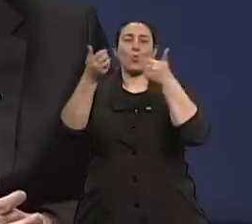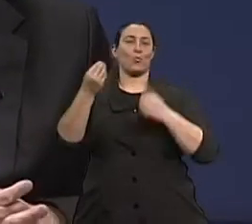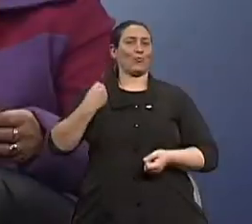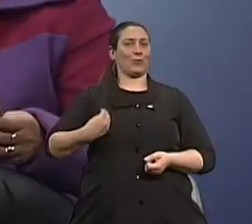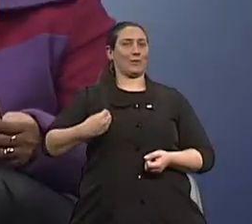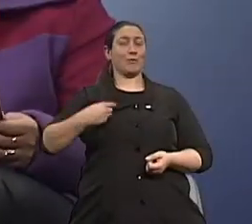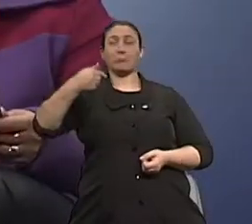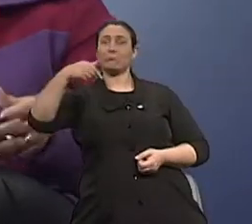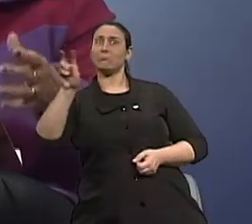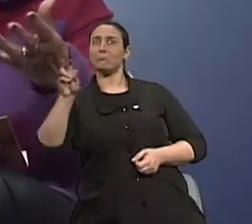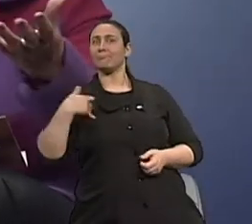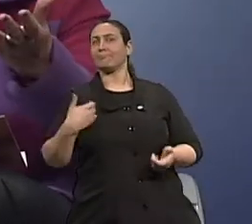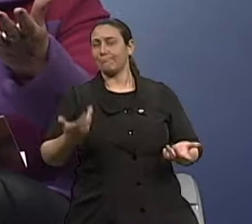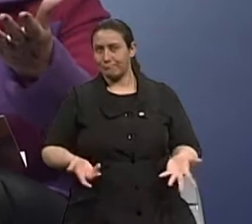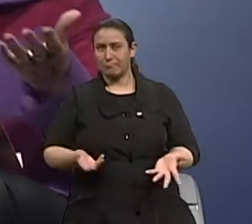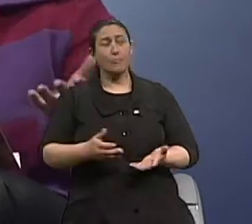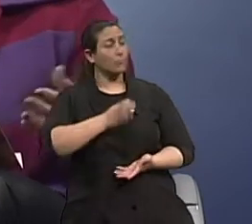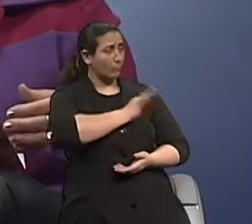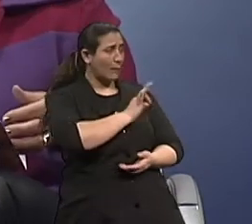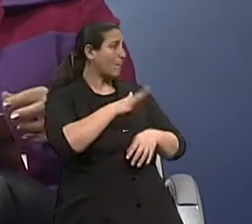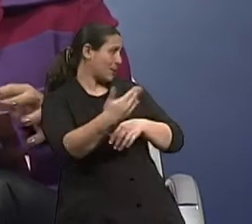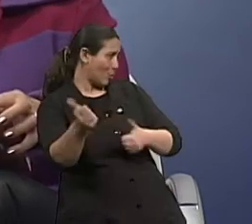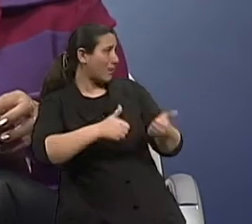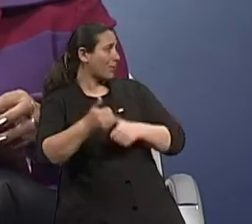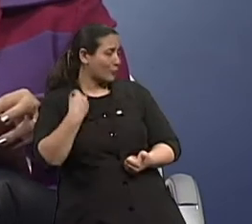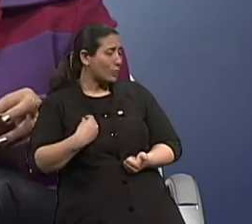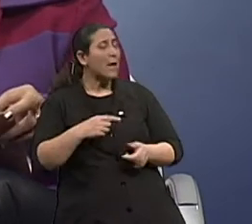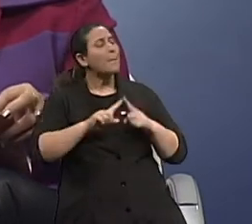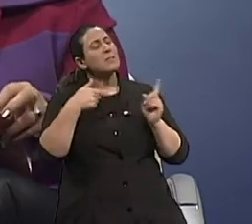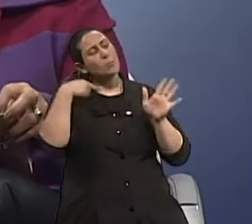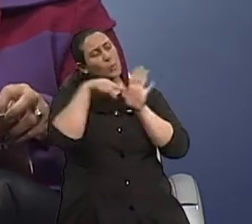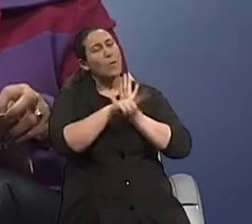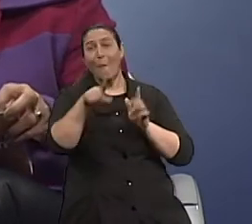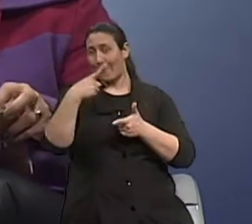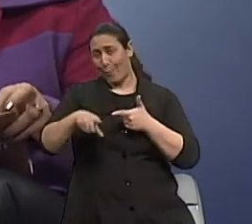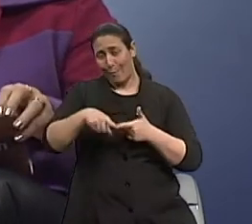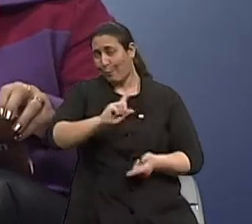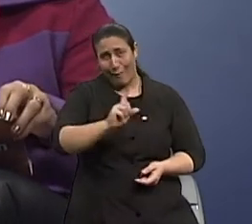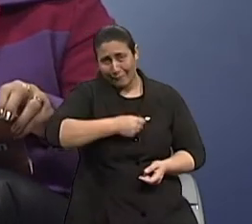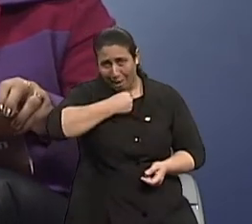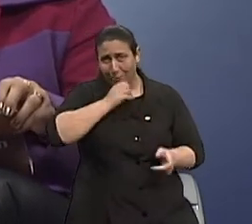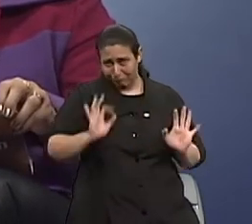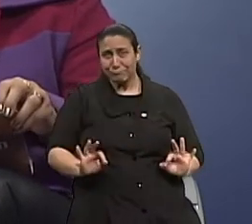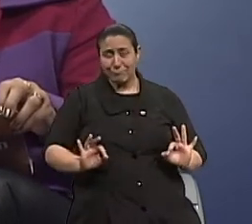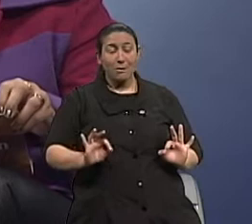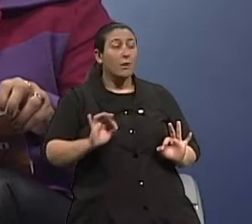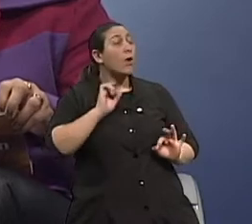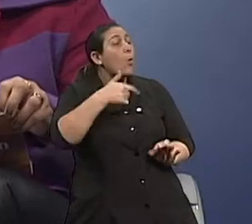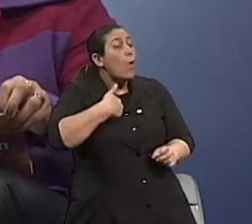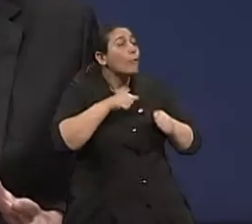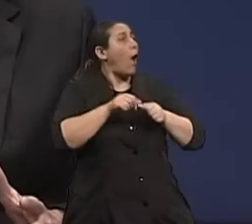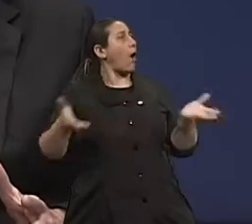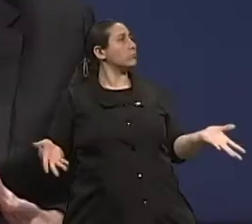mais vida com mais qualidade, Isso. E eu costumo dizer aqui, doutor, não sei se o senhor concorda comigo, o problema não é ficar velho. O problema é o que eu faço com a minha